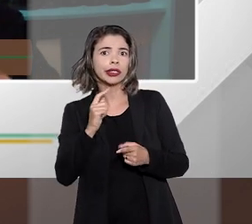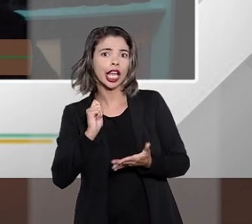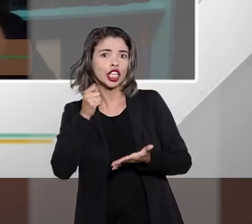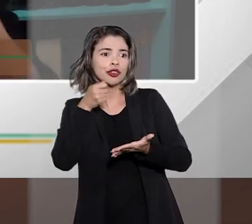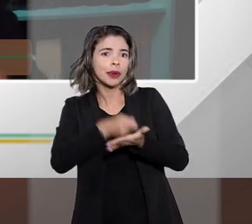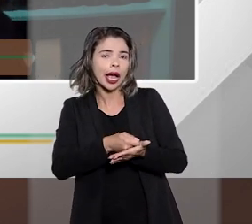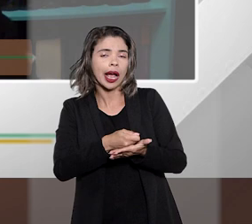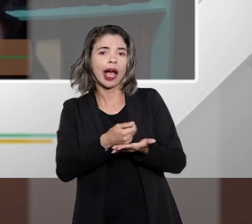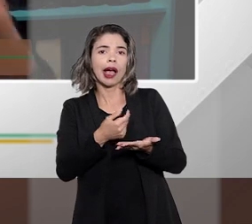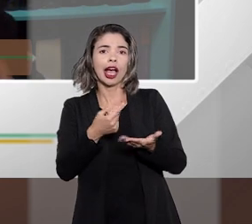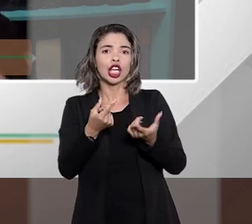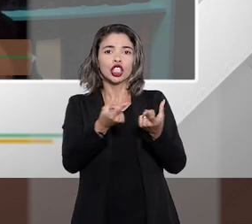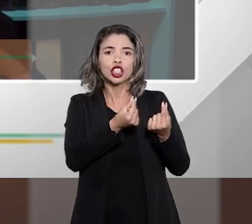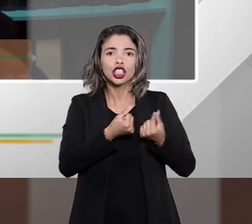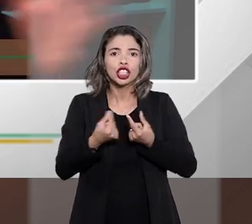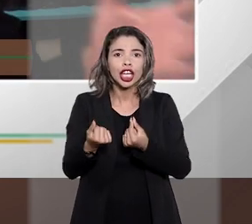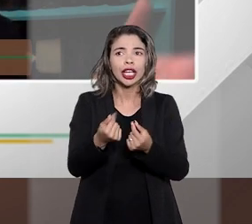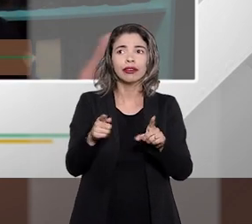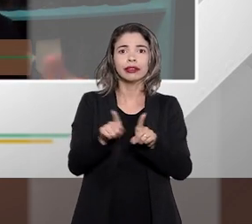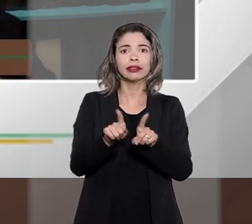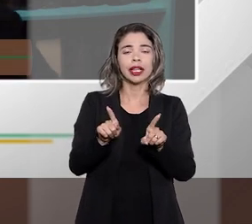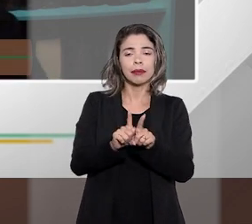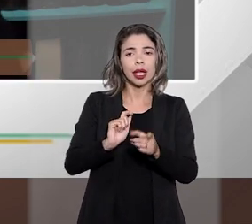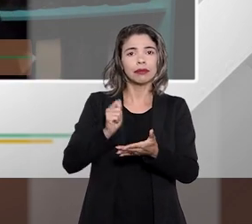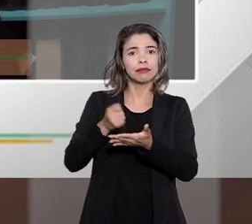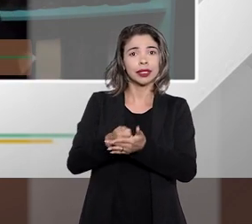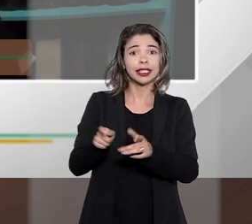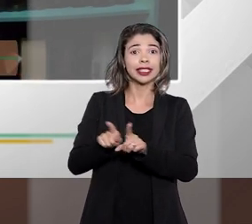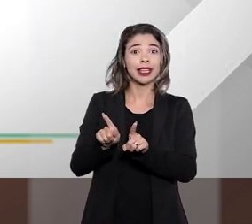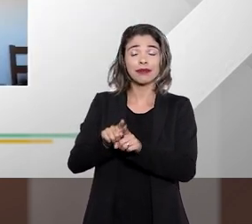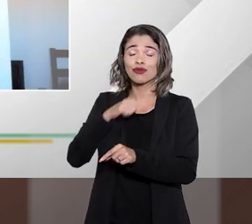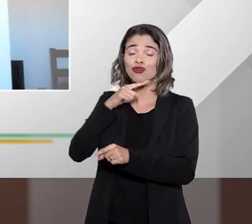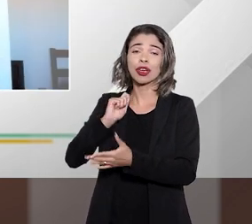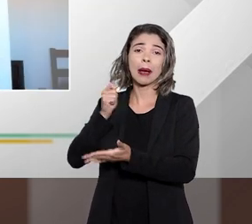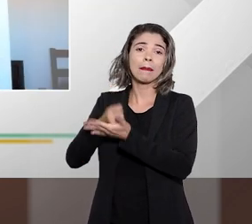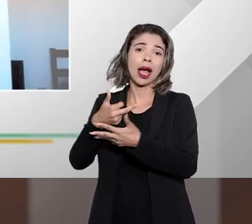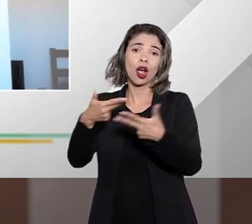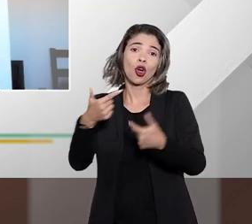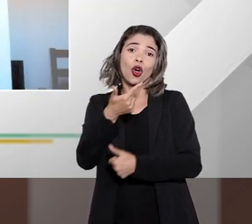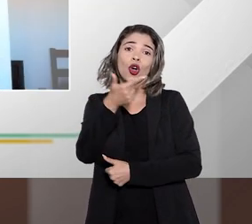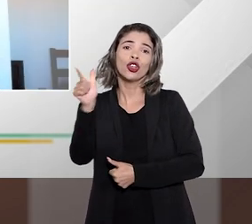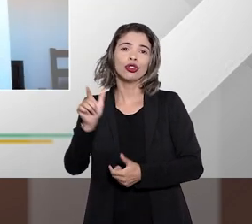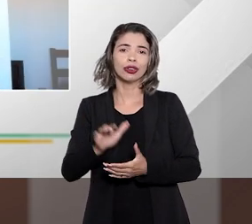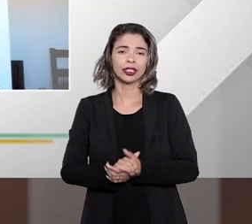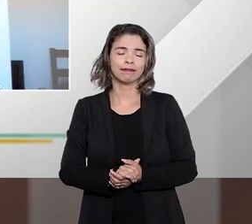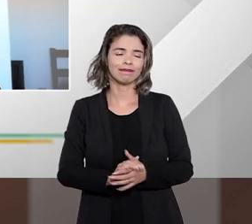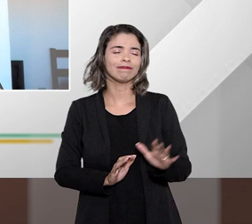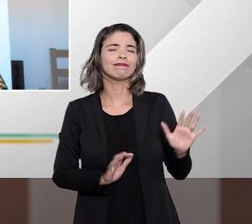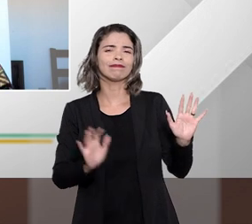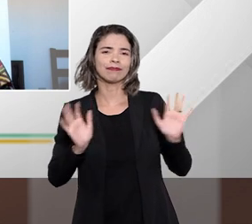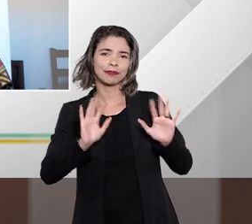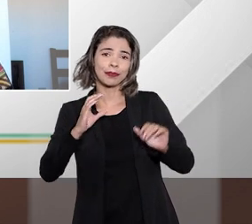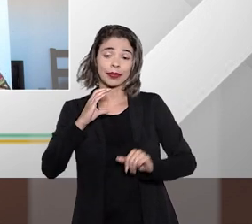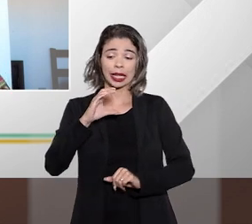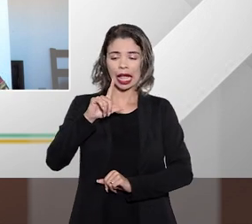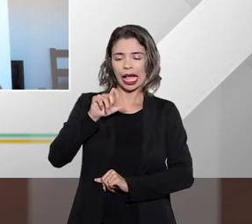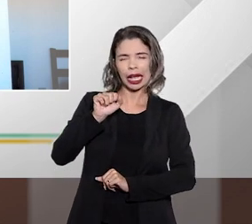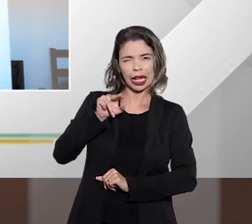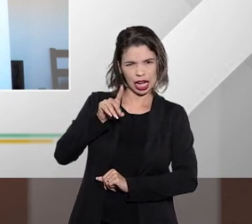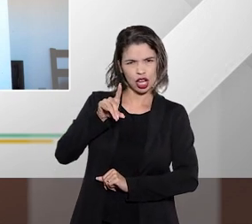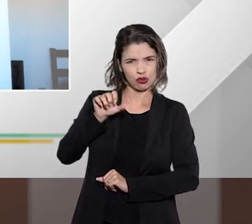muitas vezes não consegue pagar uma série de outras coisas professora Cláudia o professor Alberto tinha mencionado